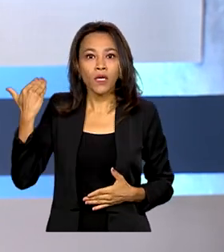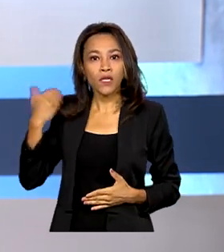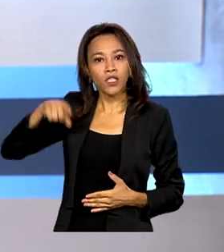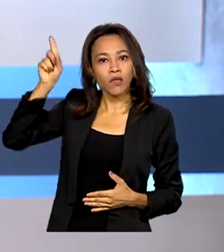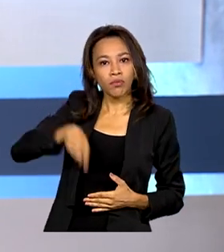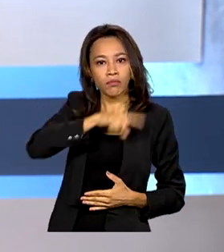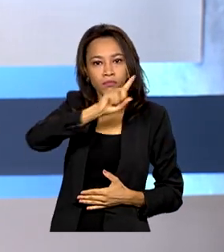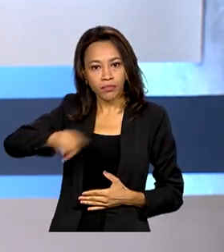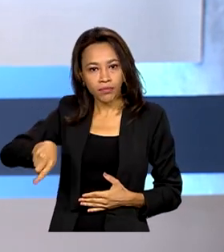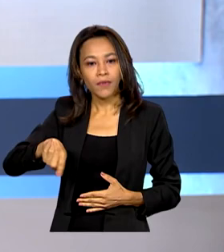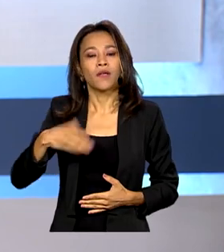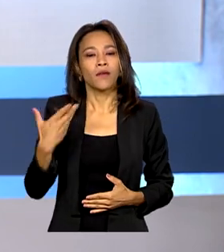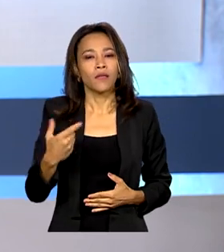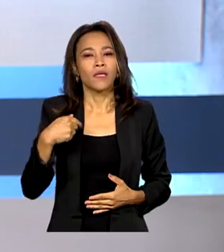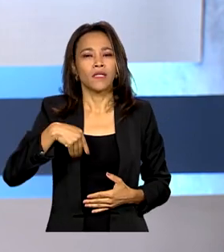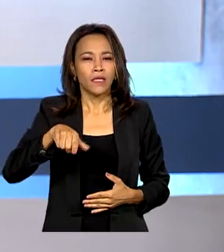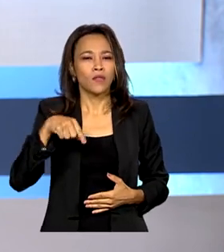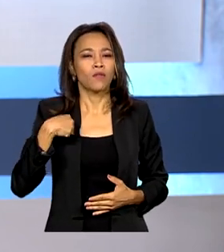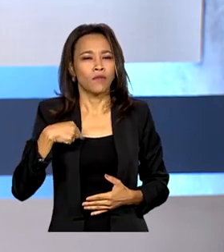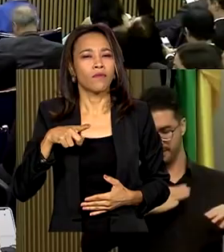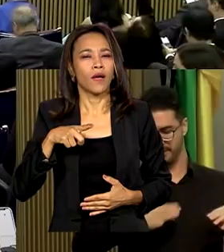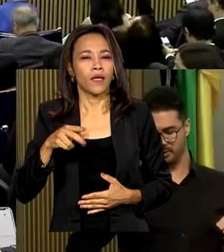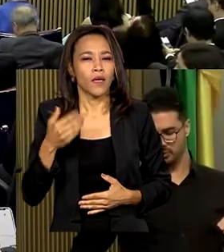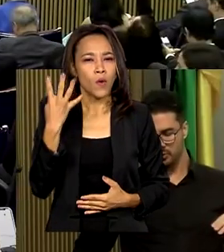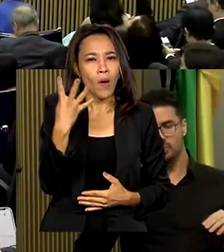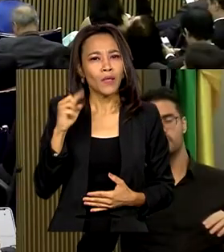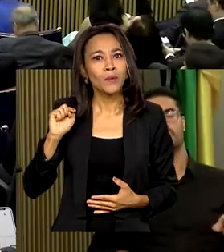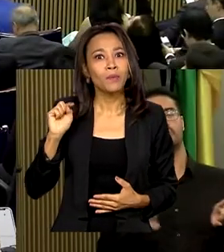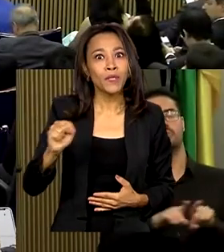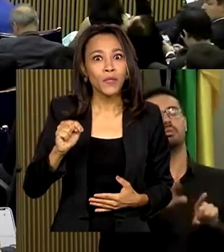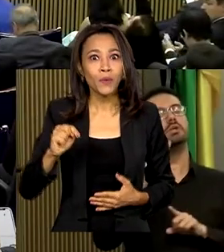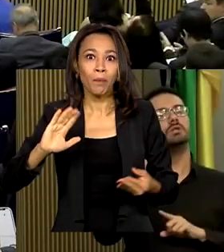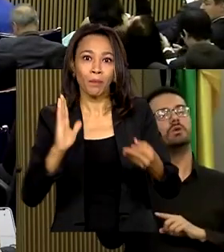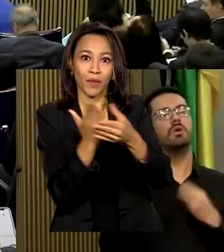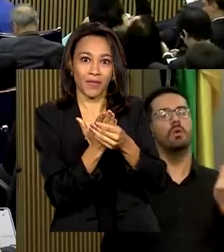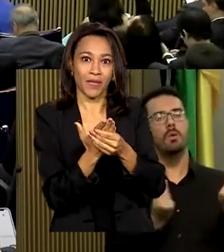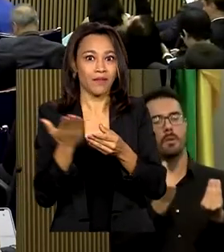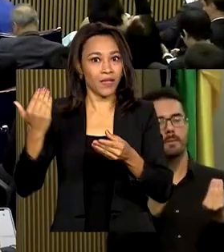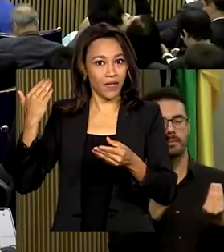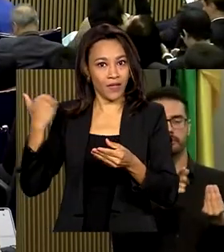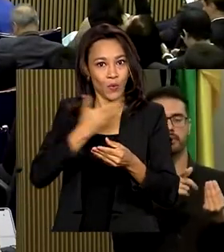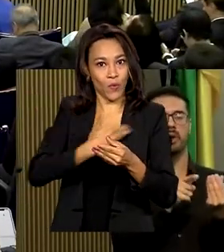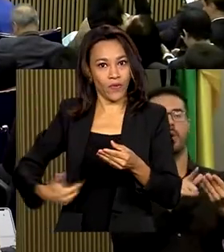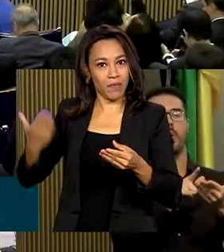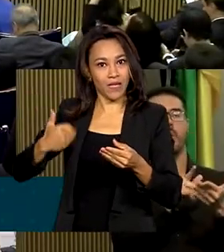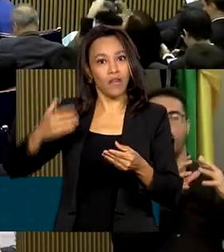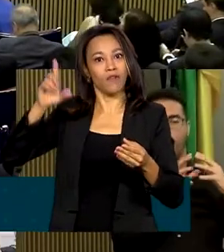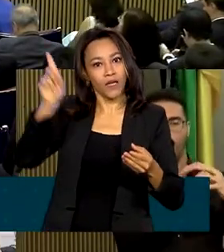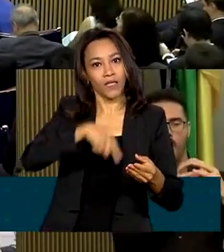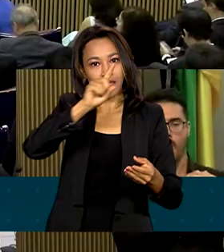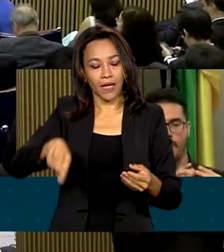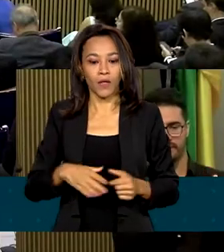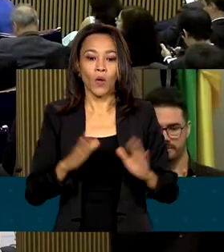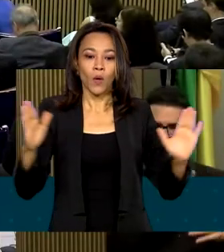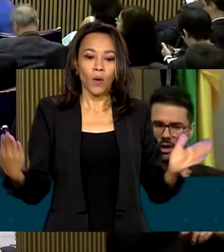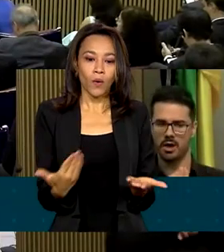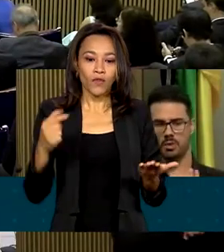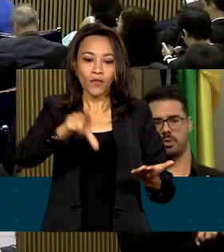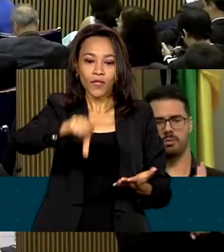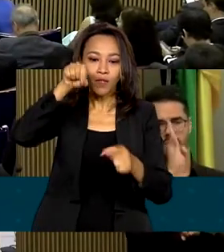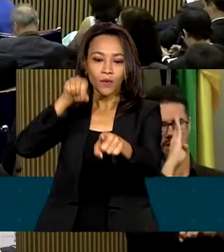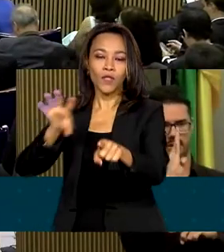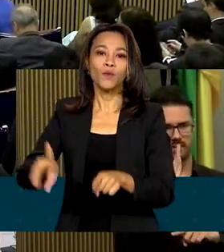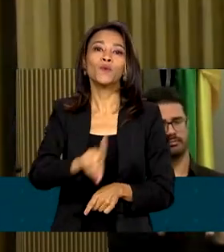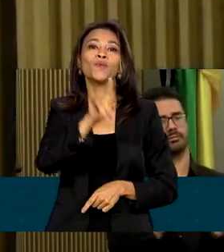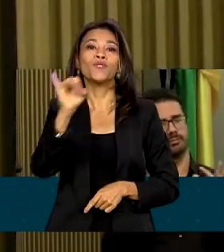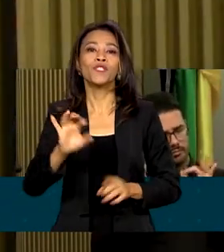processos indeferidos pela gestão passada. A data foi escolhida a dedo. As sessões públicas da Comissão